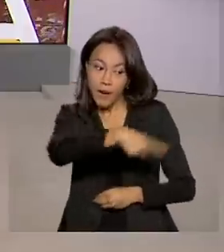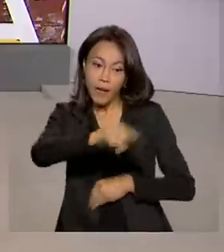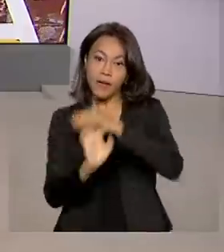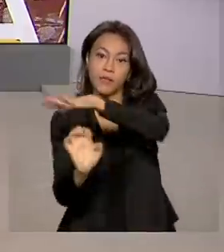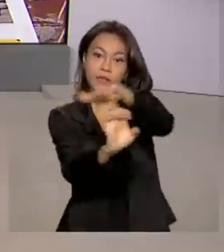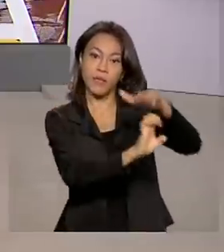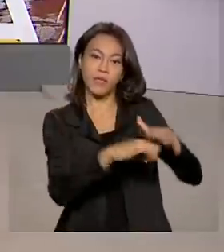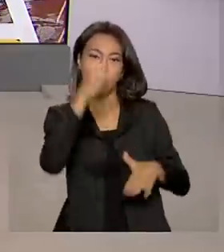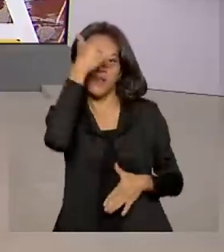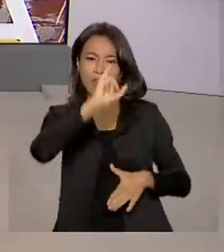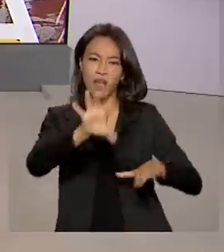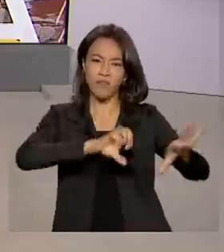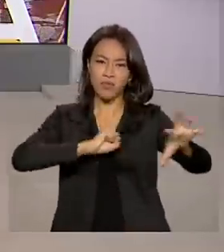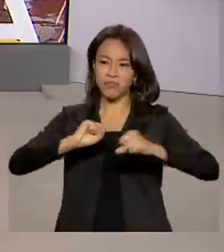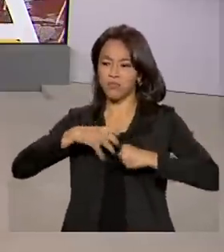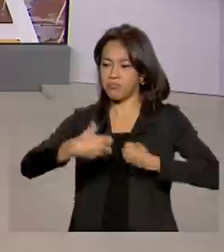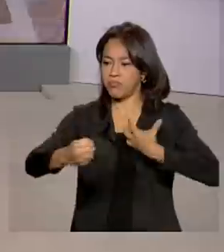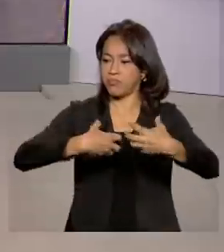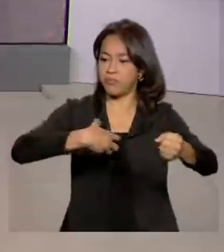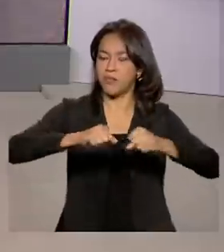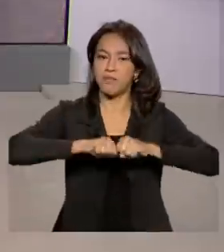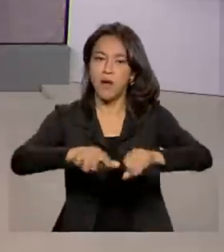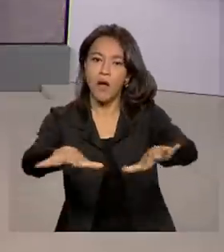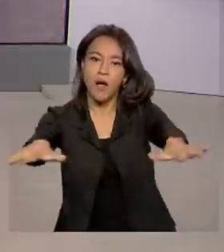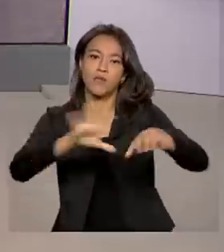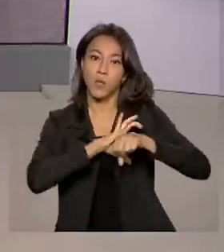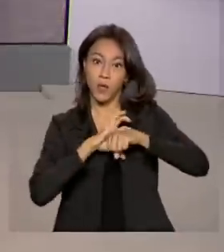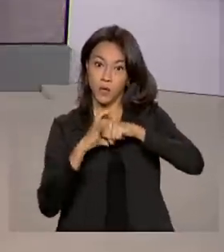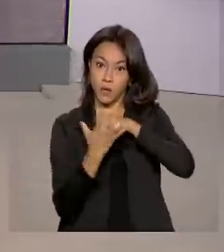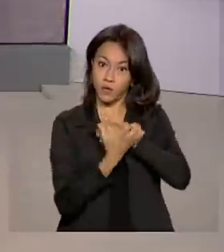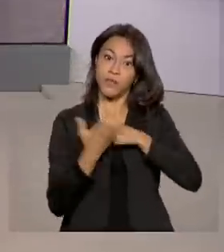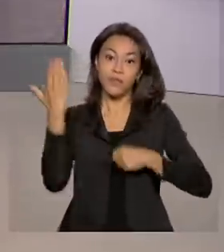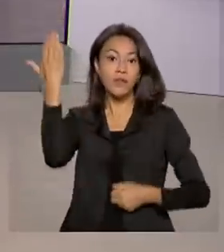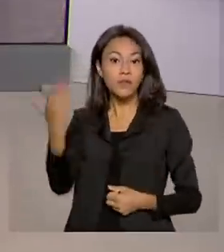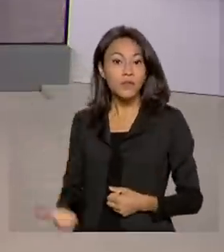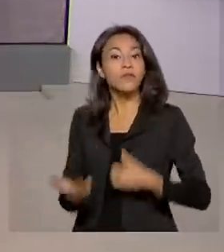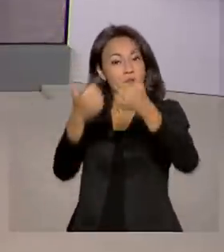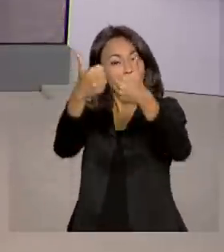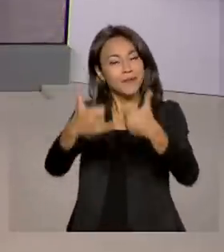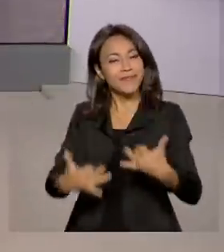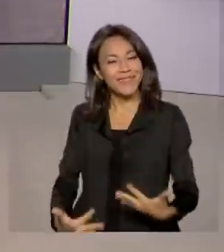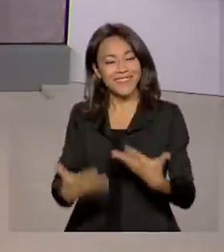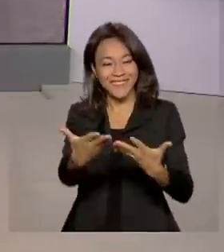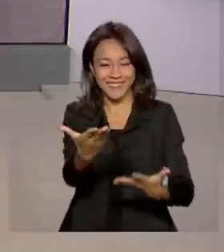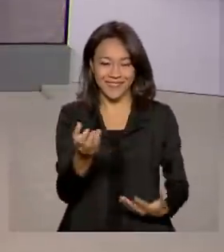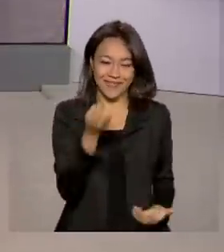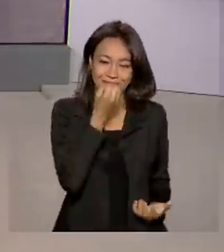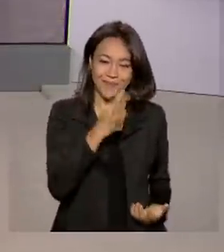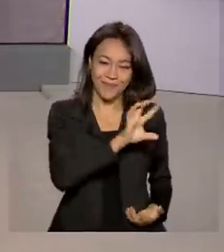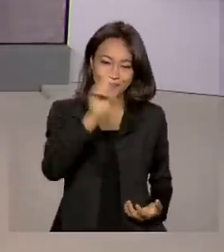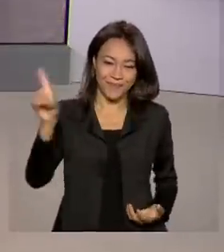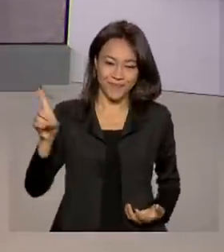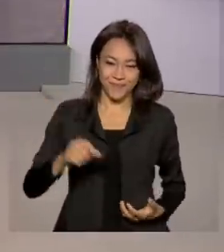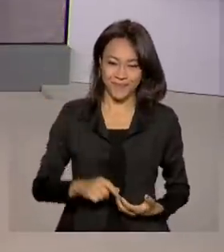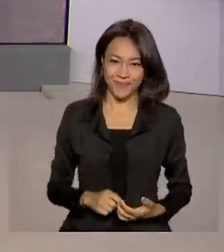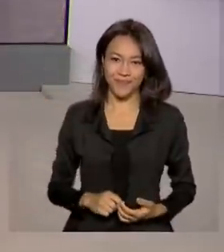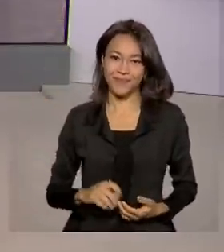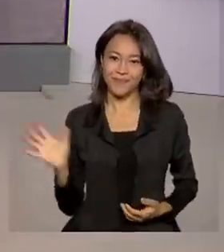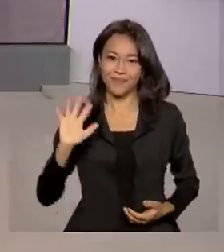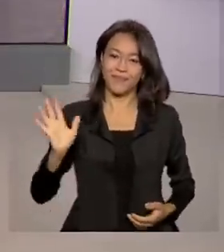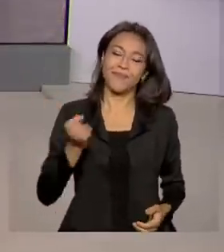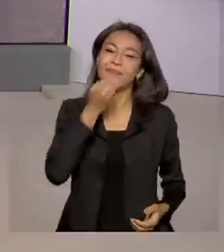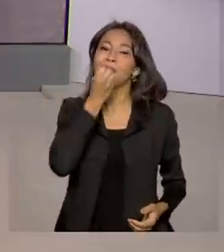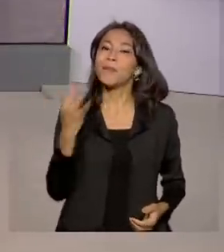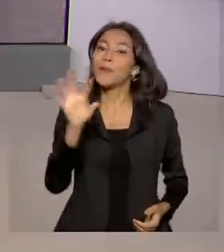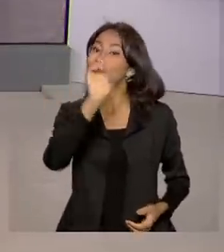de transmissão. O repórter Glauco de Queiroz tem as informações para a gente ao vivo. Bom dia, Glauco. Olá, Mara. Bom